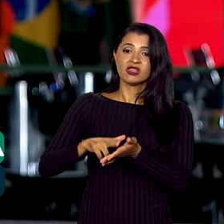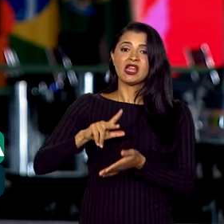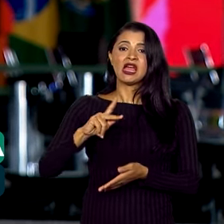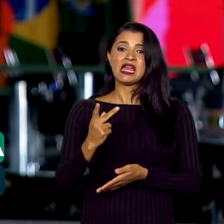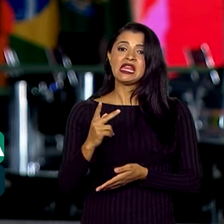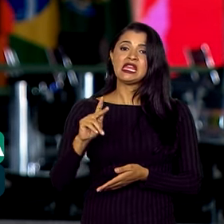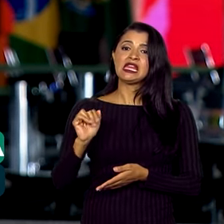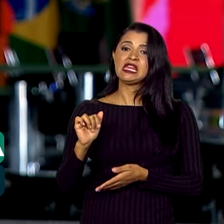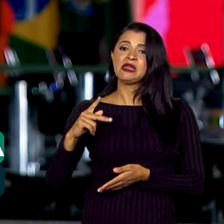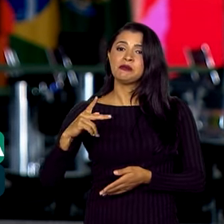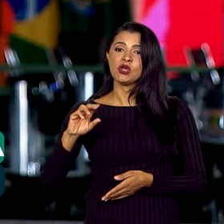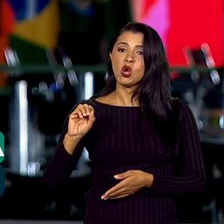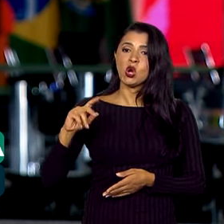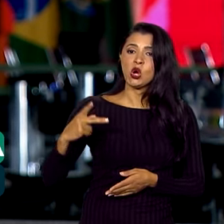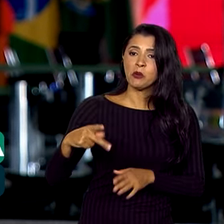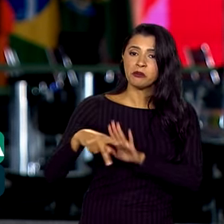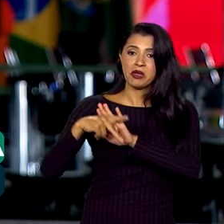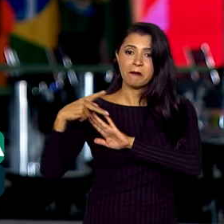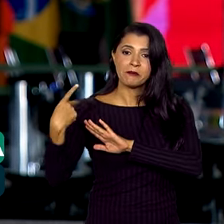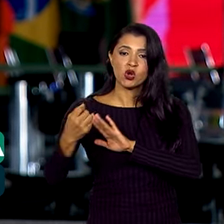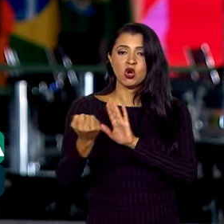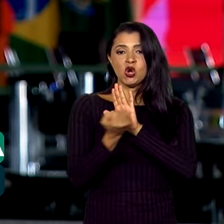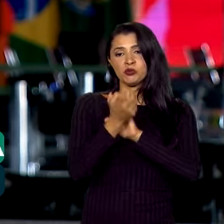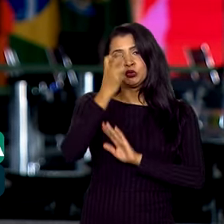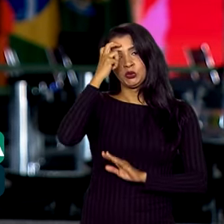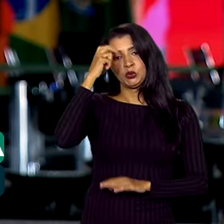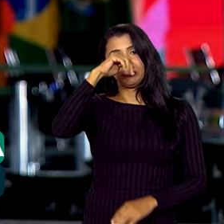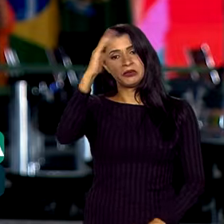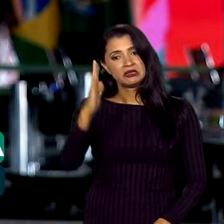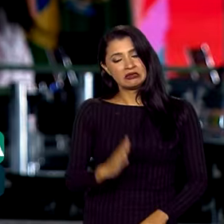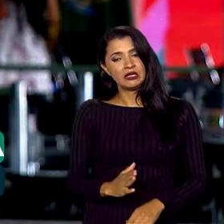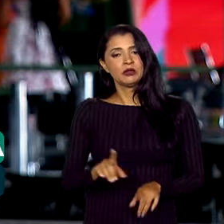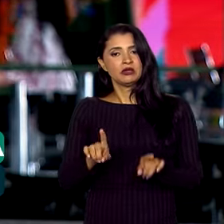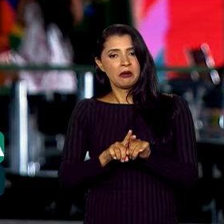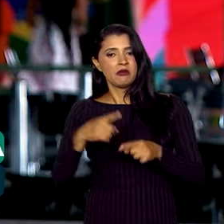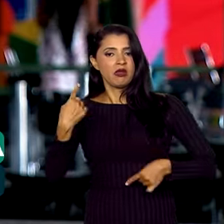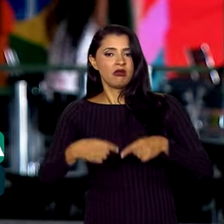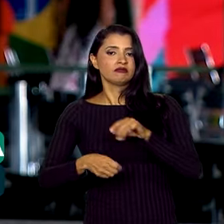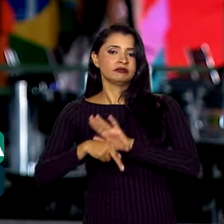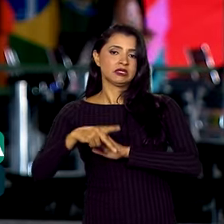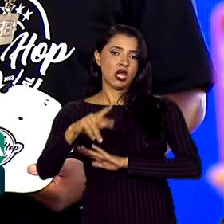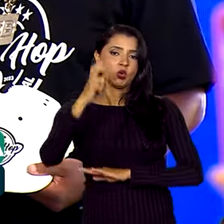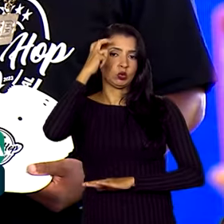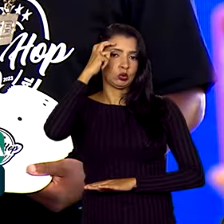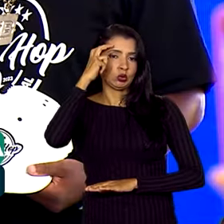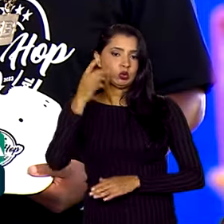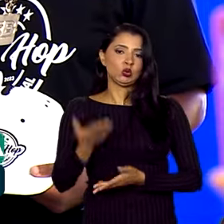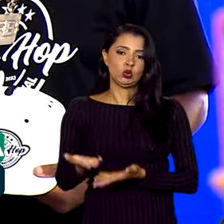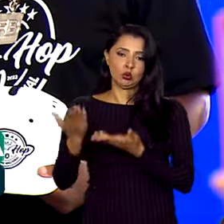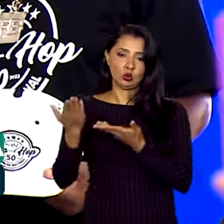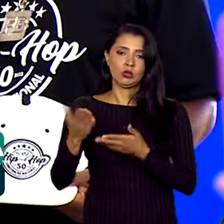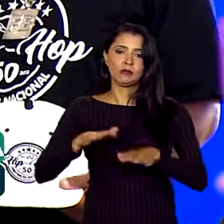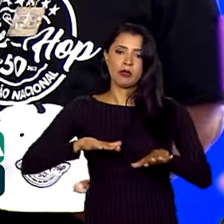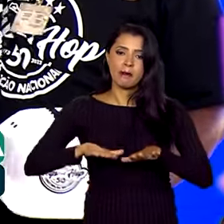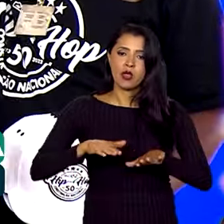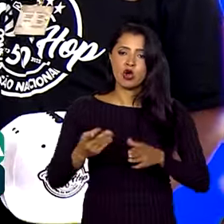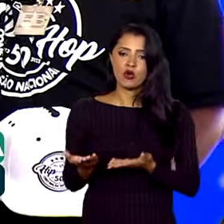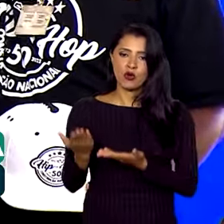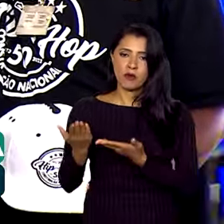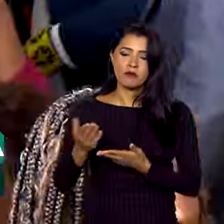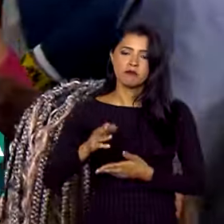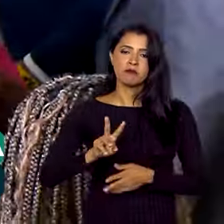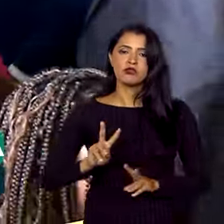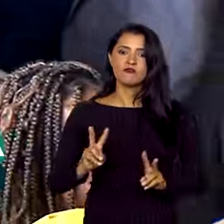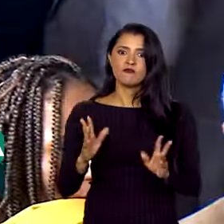brasileira, estabelecendo as diretrizes nacionais de valorização da cultura hip-hop. Viva a cultura hip-hop!